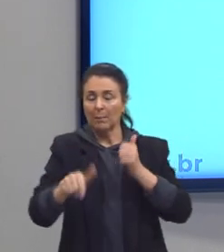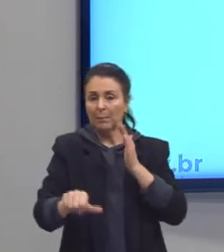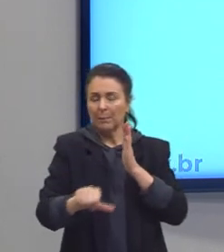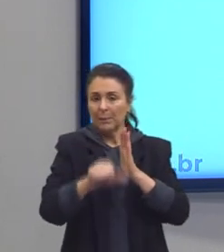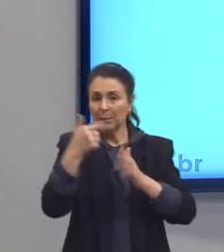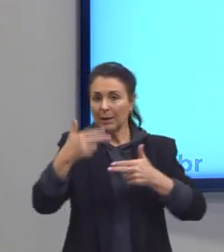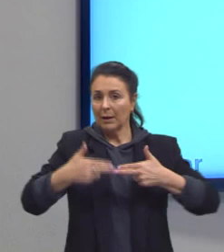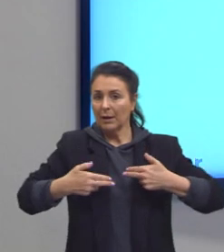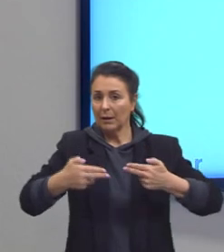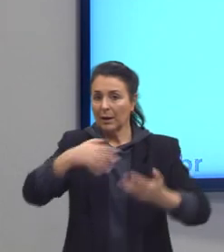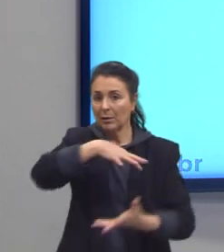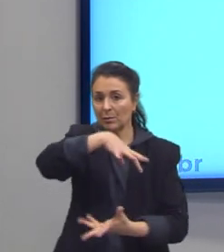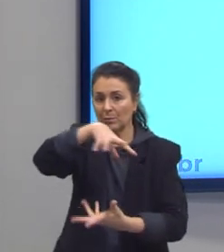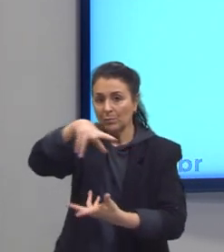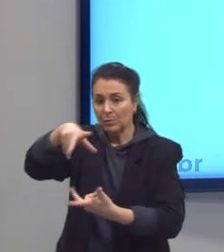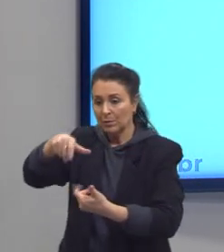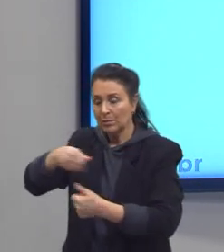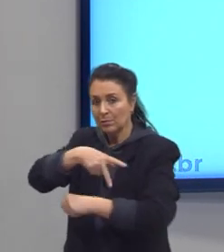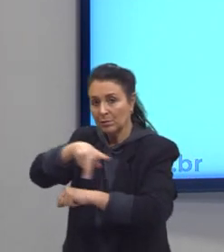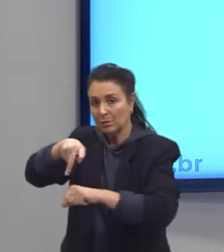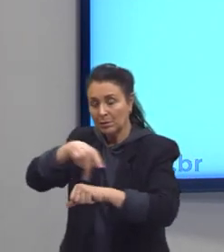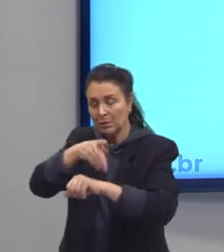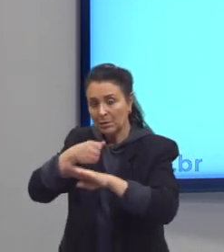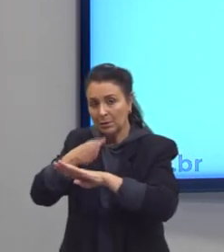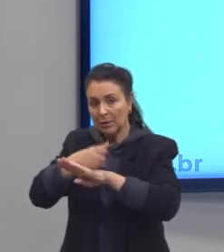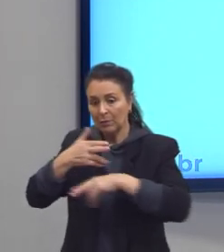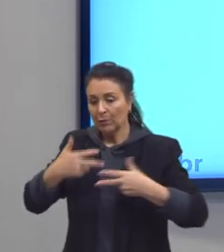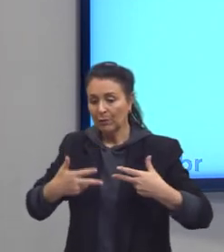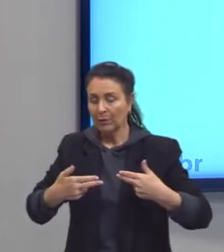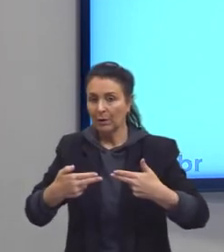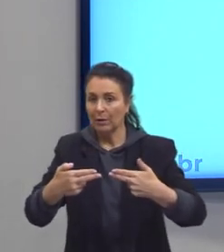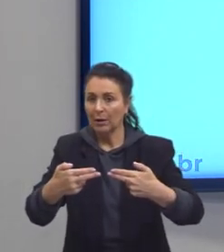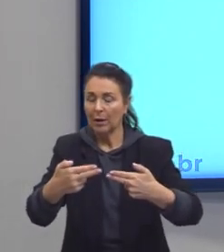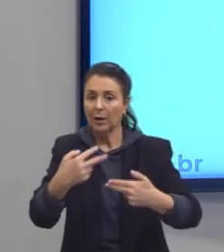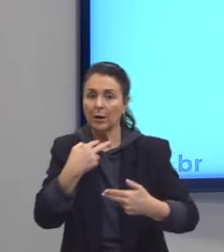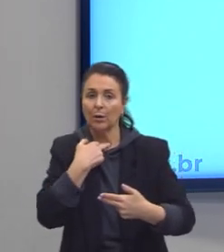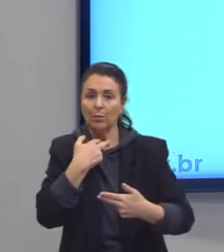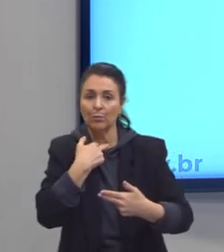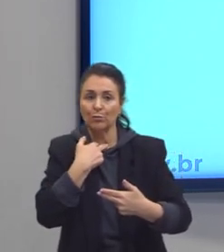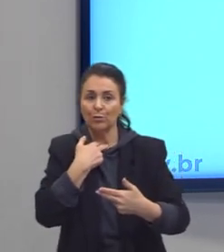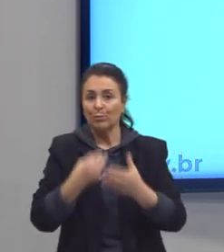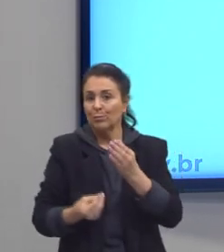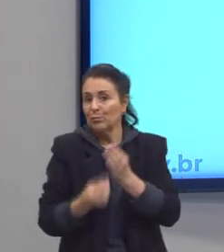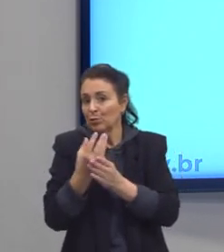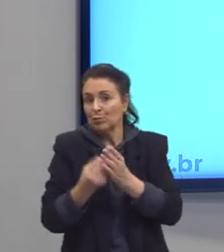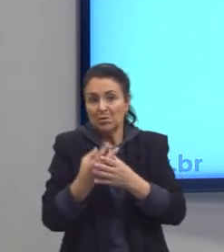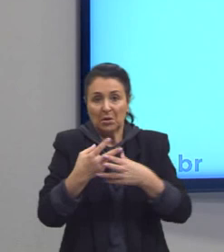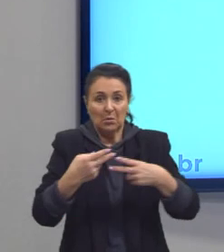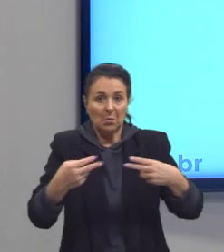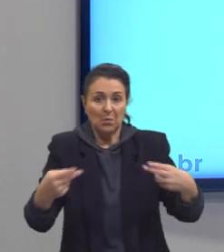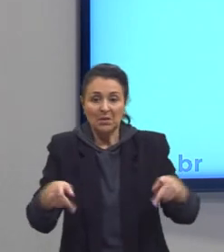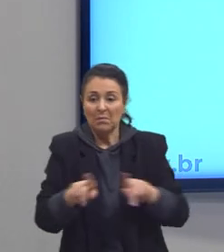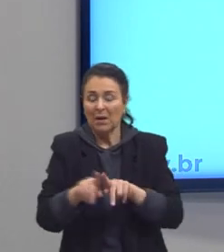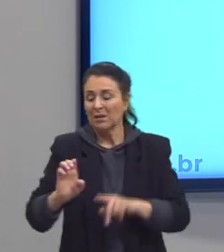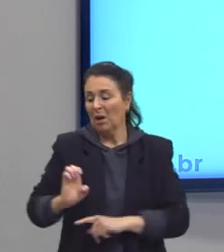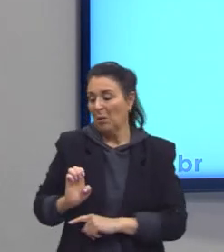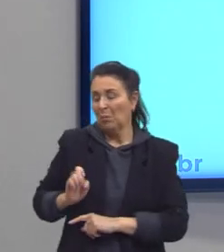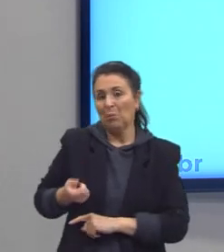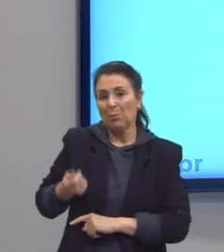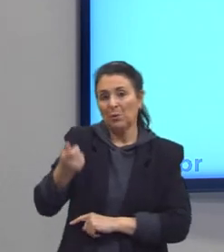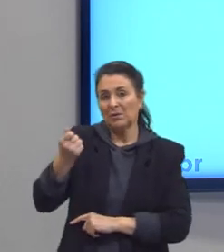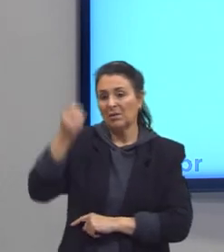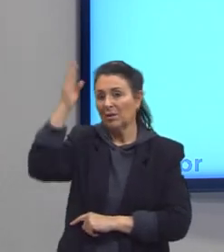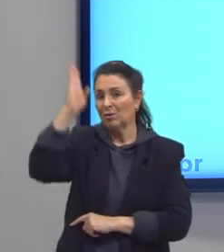países envolvidos na guerra não poderiam produzir produtos. mas a burguesia brasileira não teve